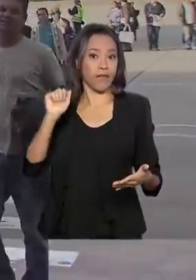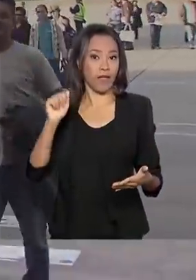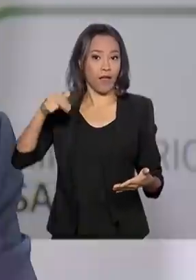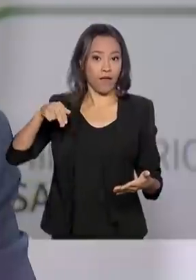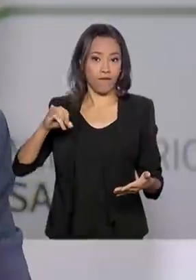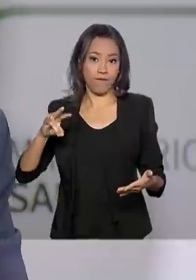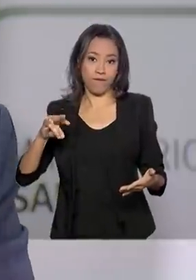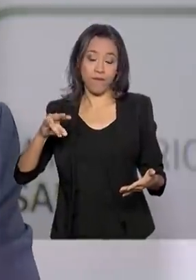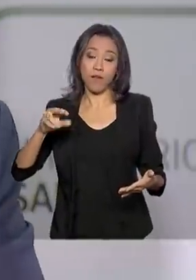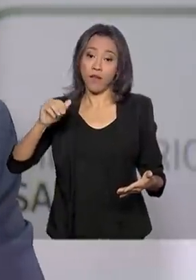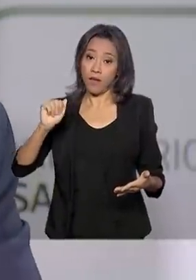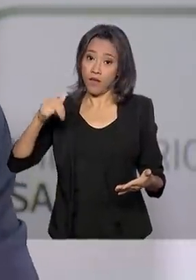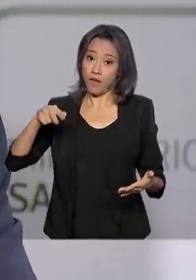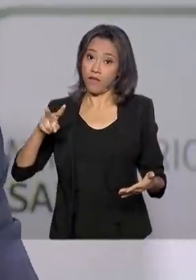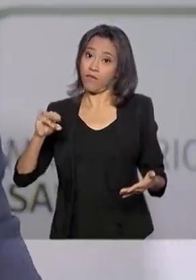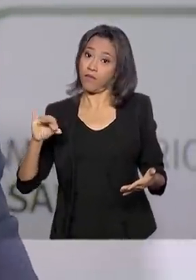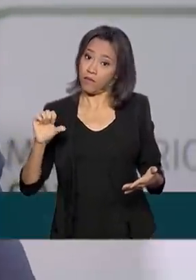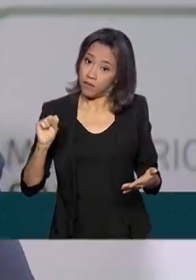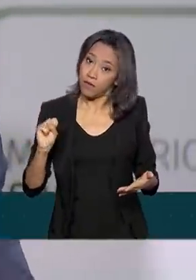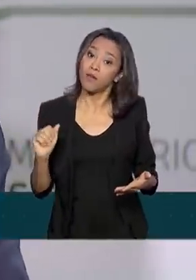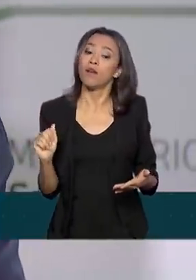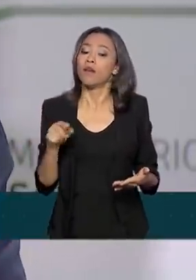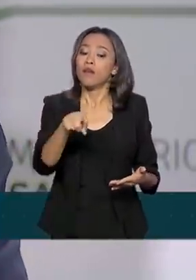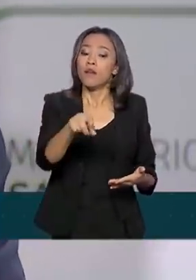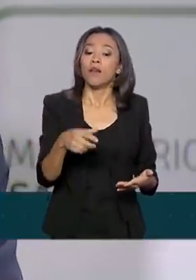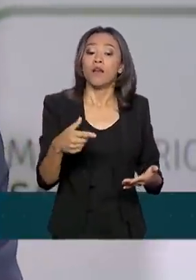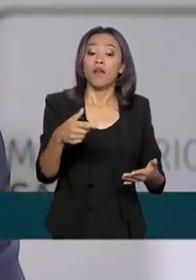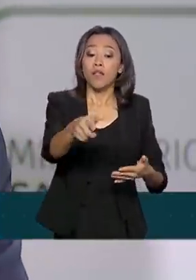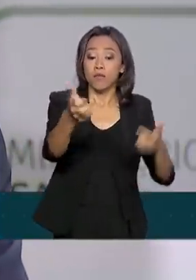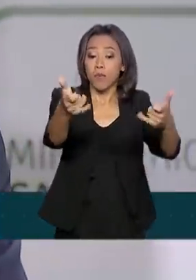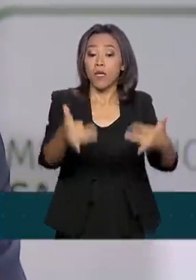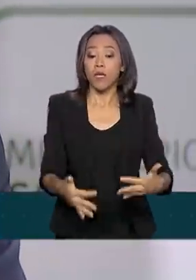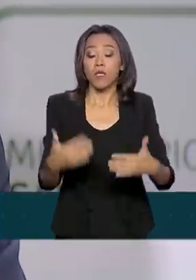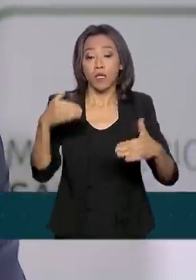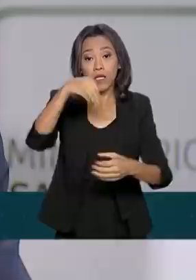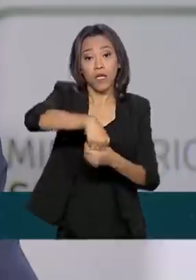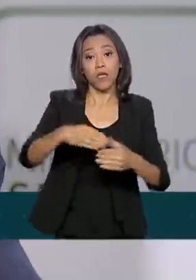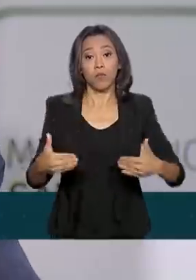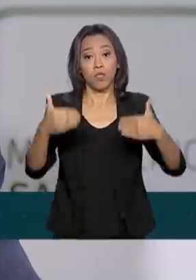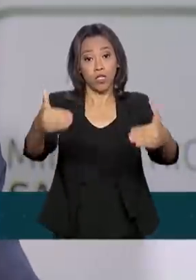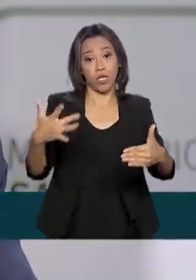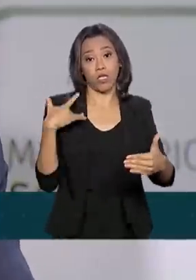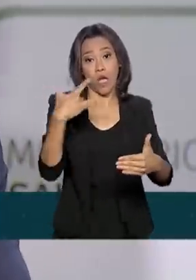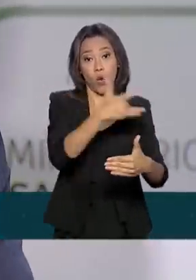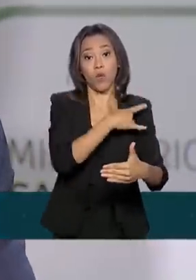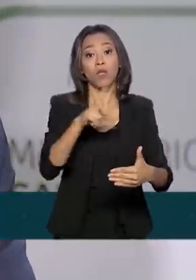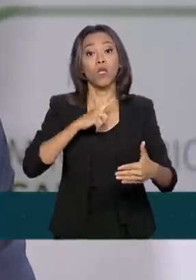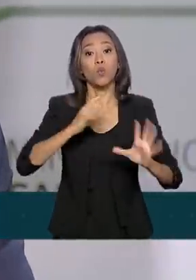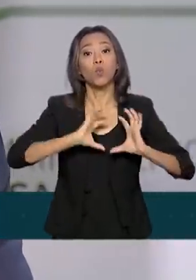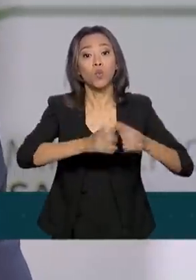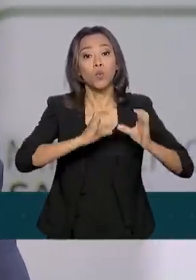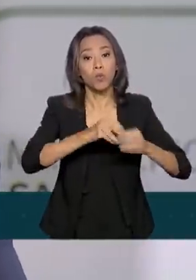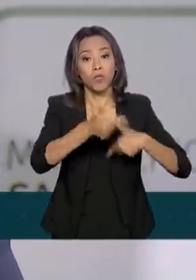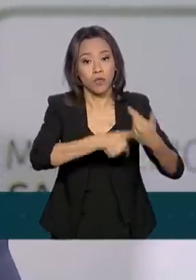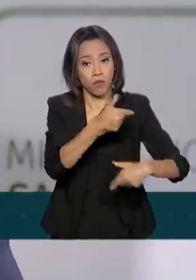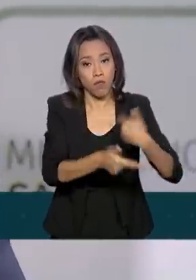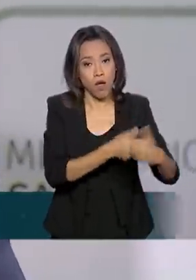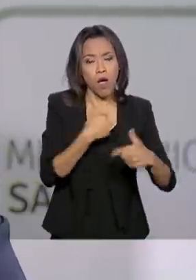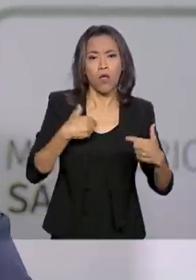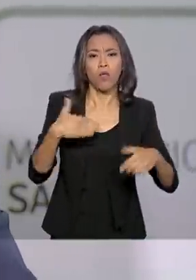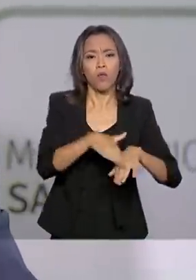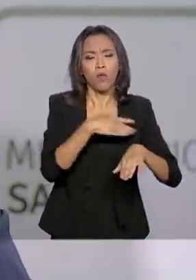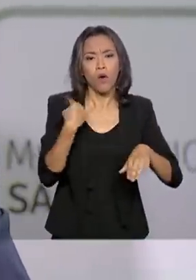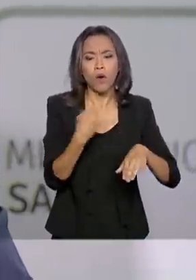mesmo voo. O Ministério da Saúde tem um comitê de operação de emergências. Estamos discutindo com especialistas para